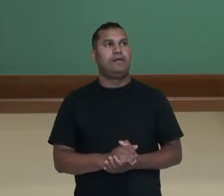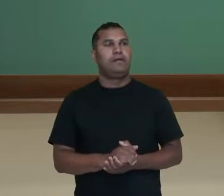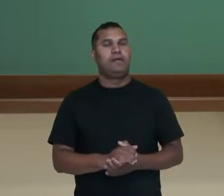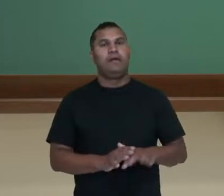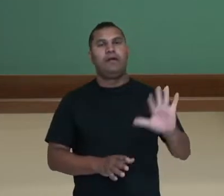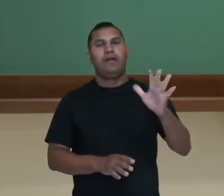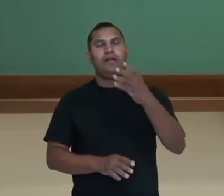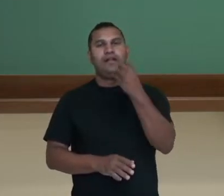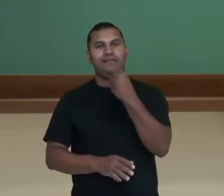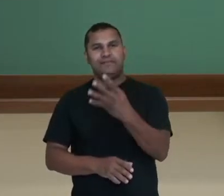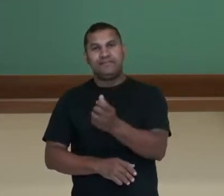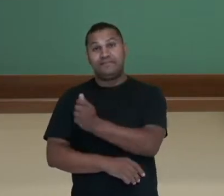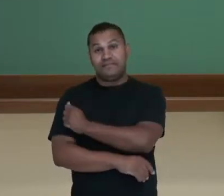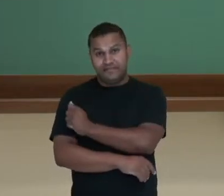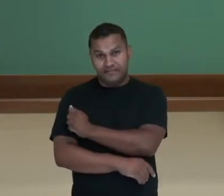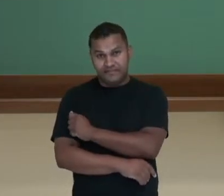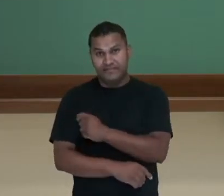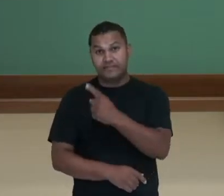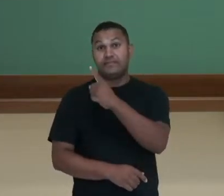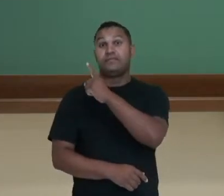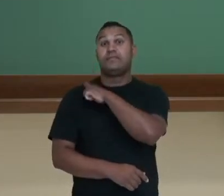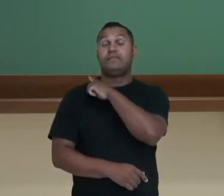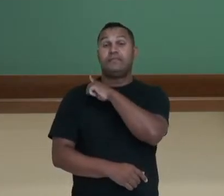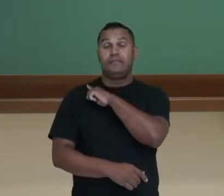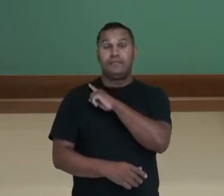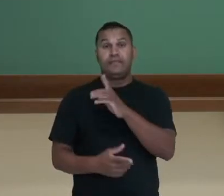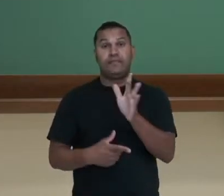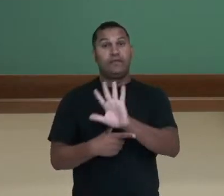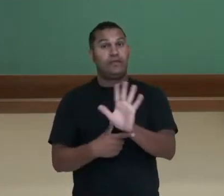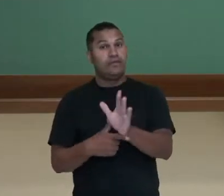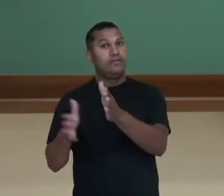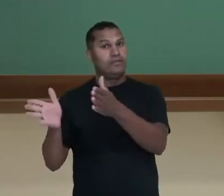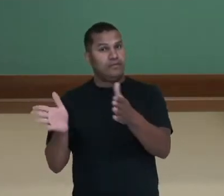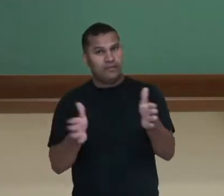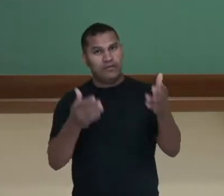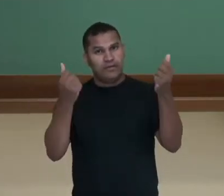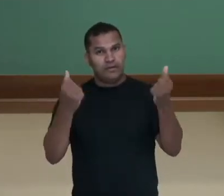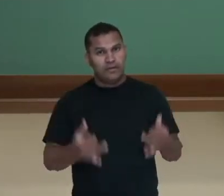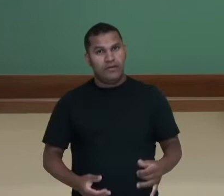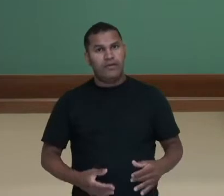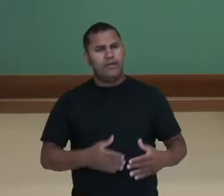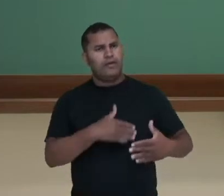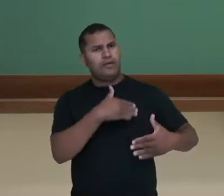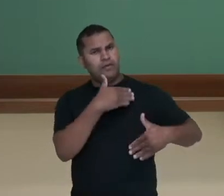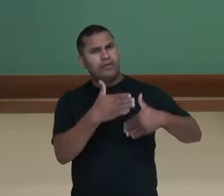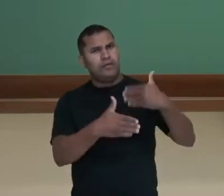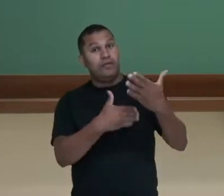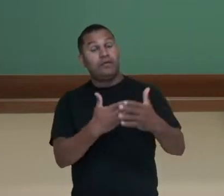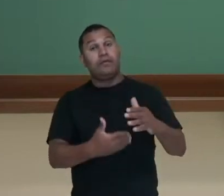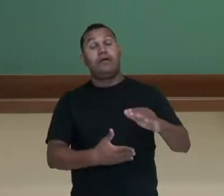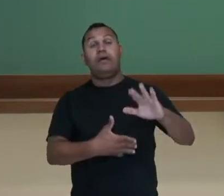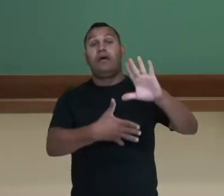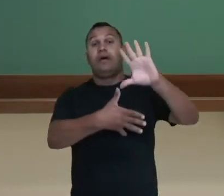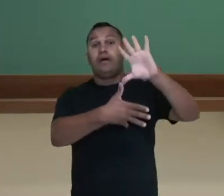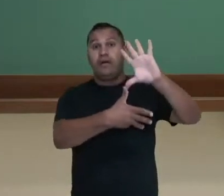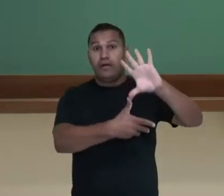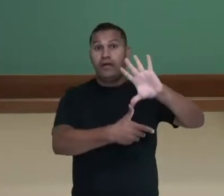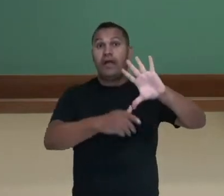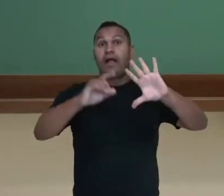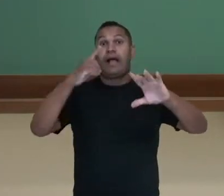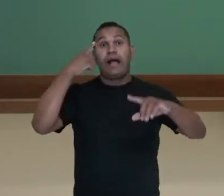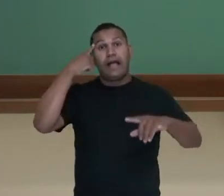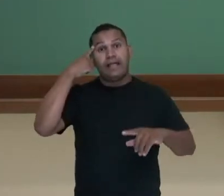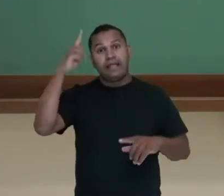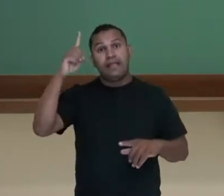Olá, estudantes da primeira série! Neste vídeo vamos falar sobre a circulação das ideias iluministas na